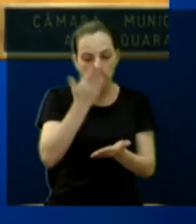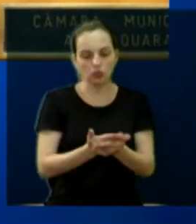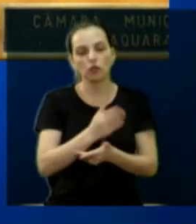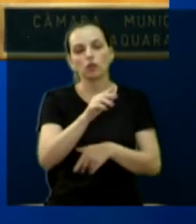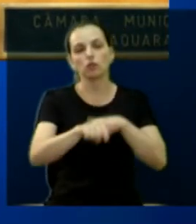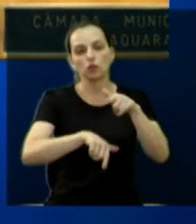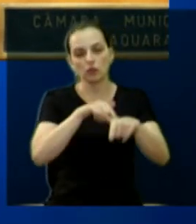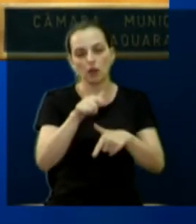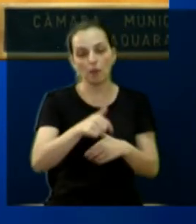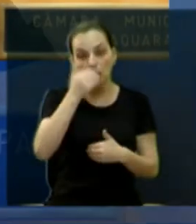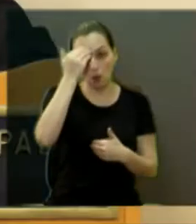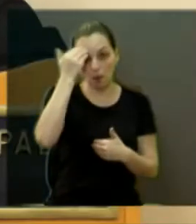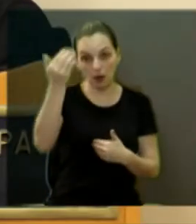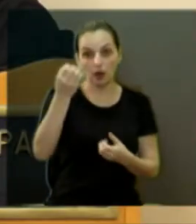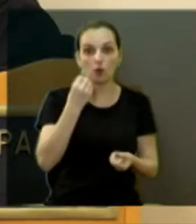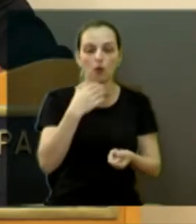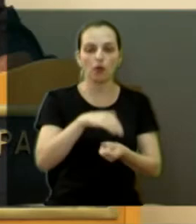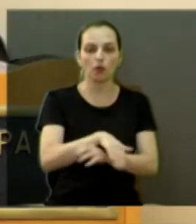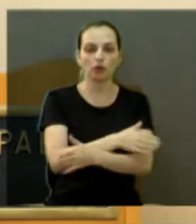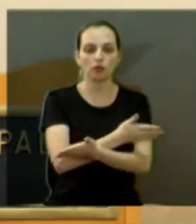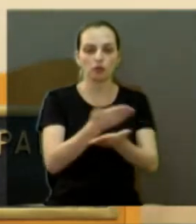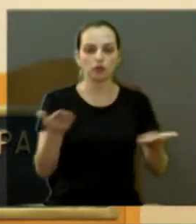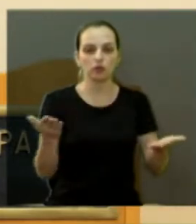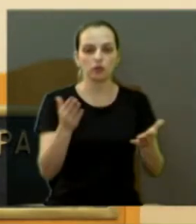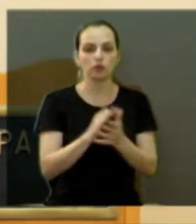trabalho. Muito obrigado, uma boa noite.